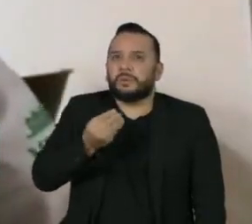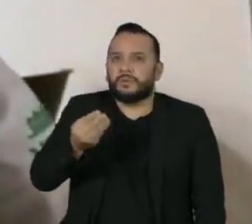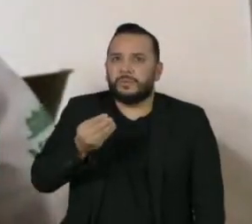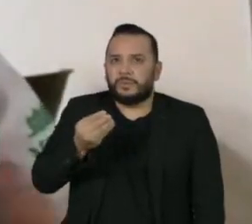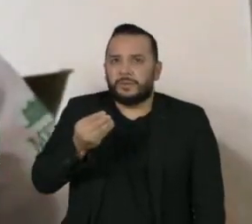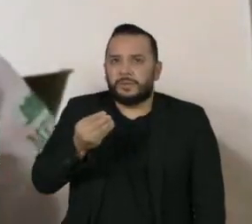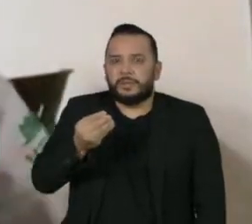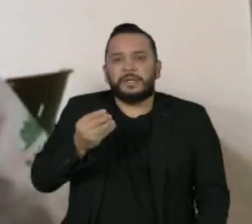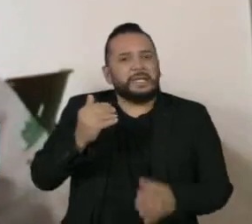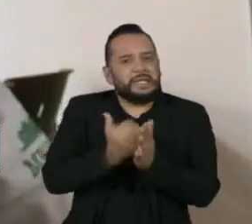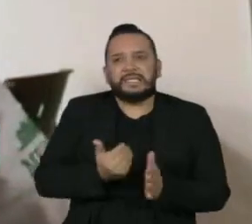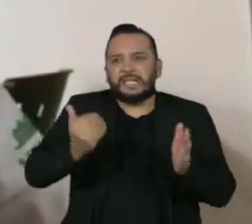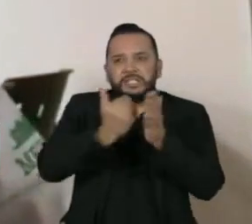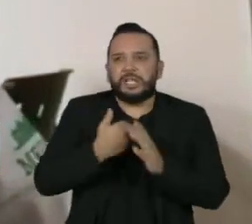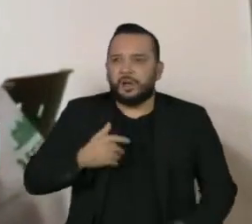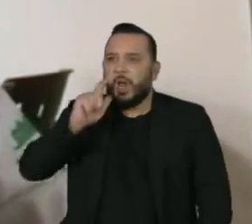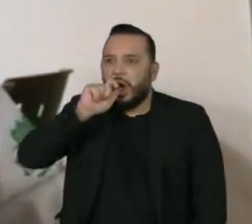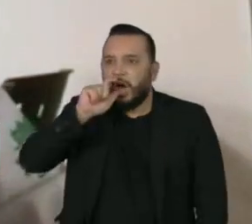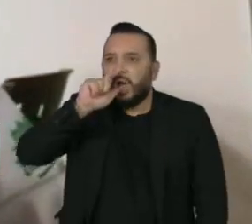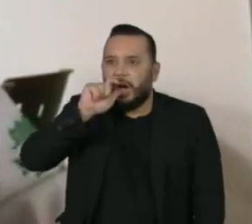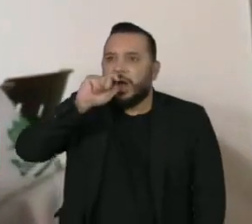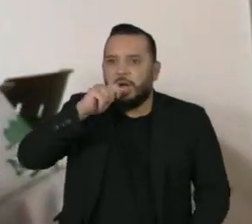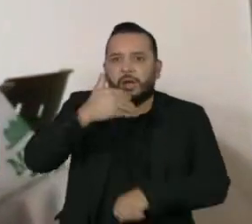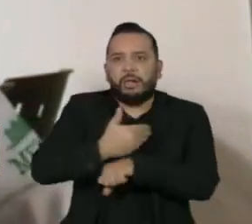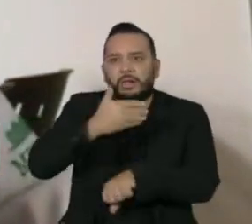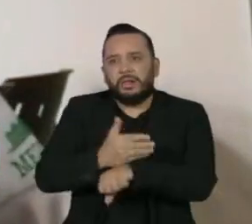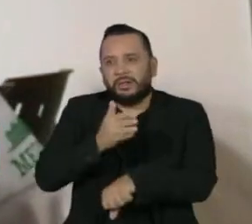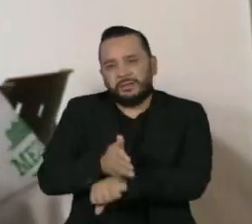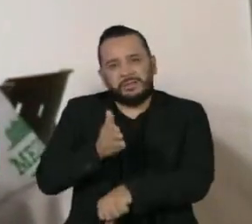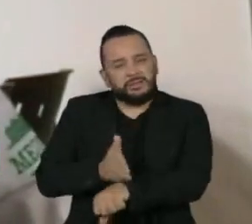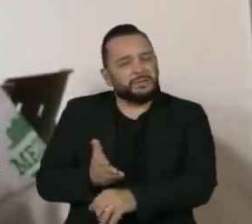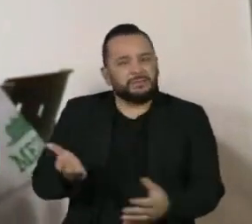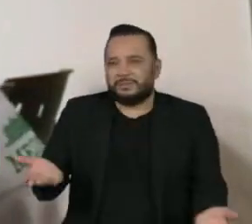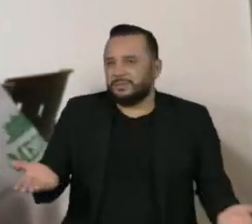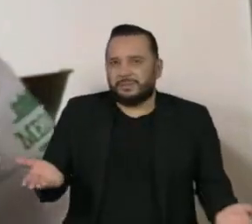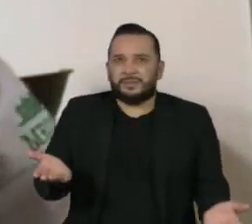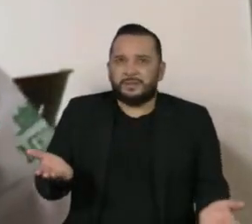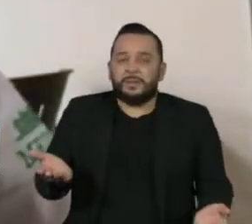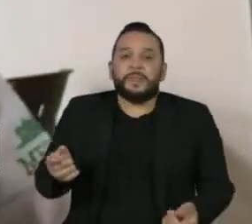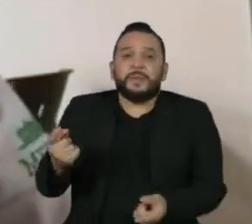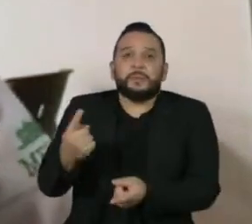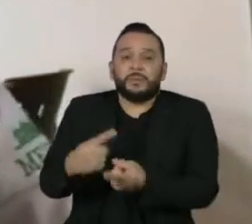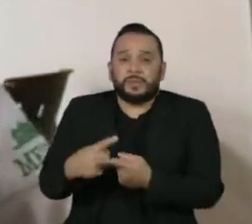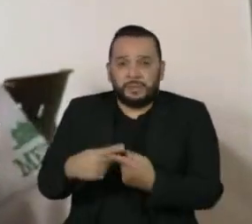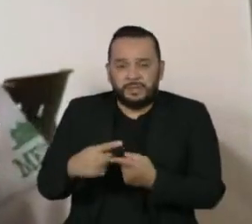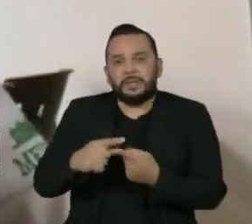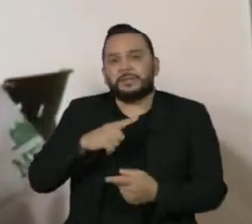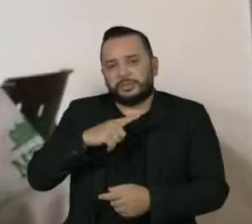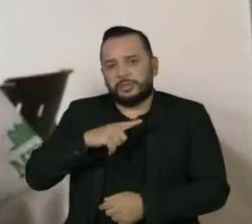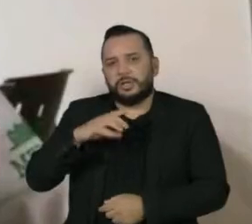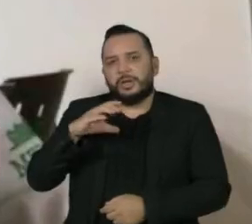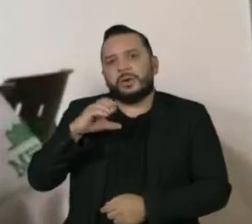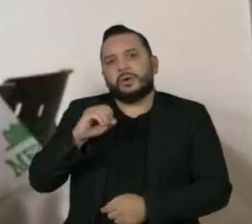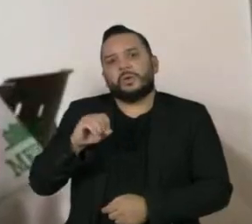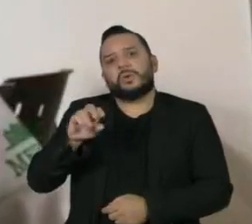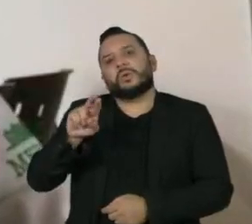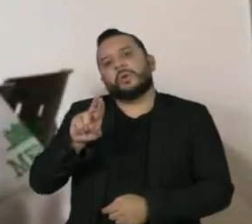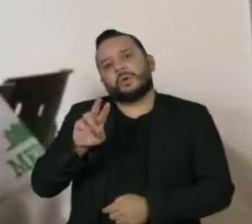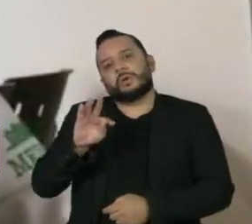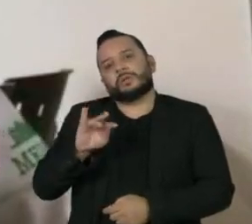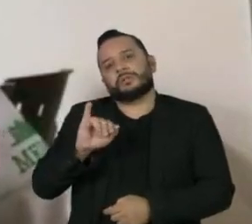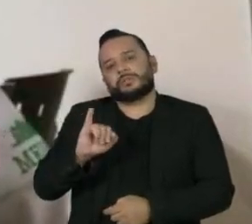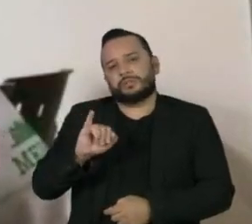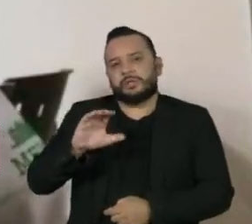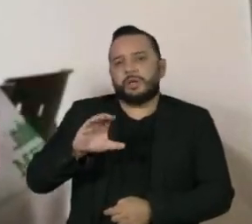indiscriminadamente pelos pacientes com asma, porque não era só o corticoide, que o tratamento recomendado para o